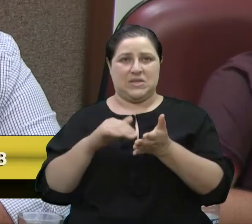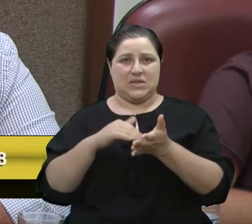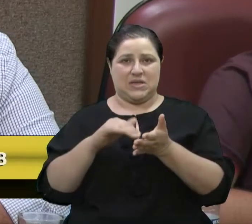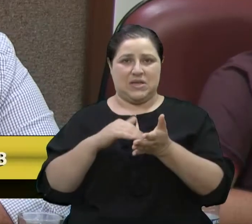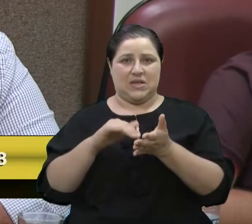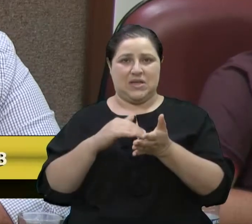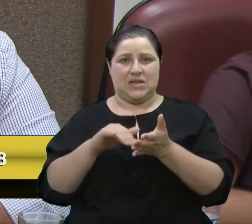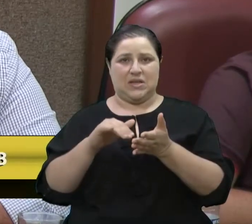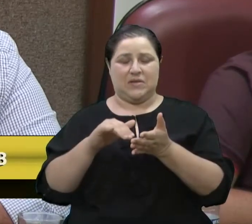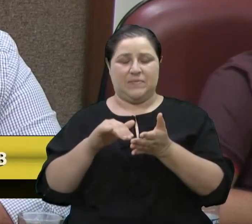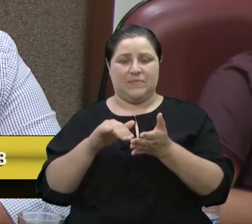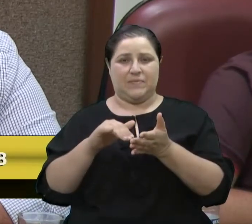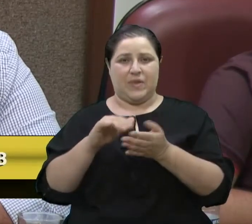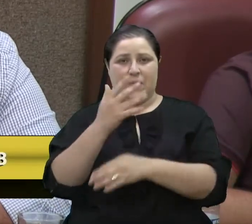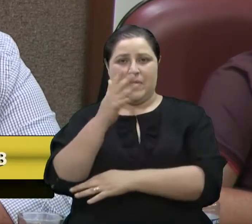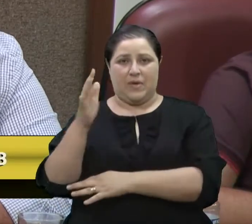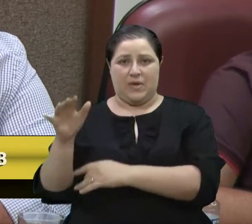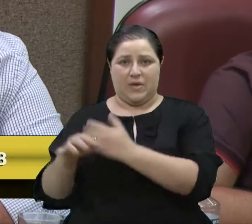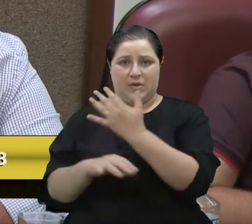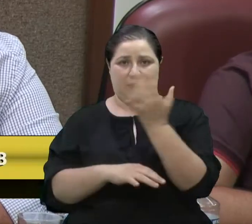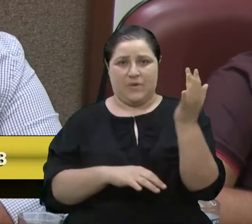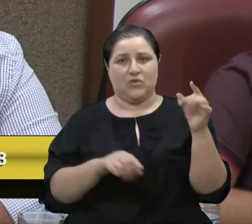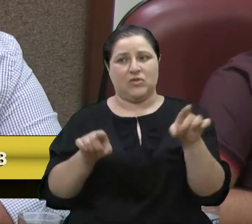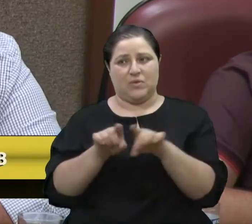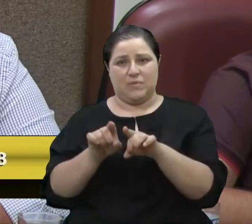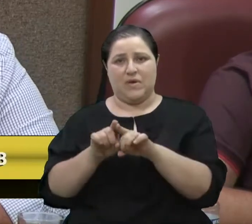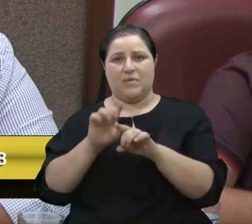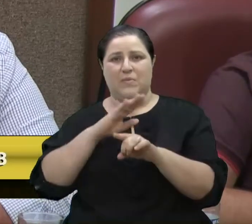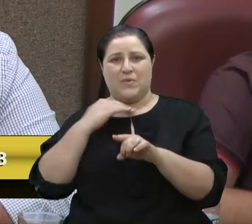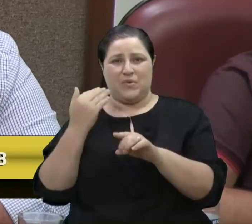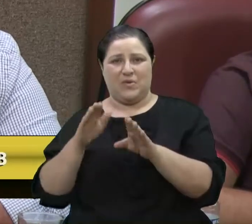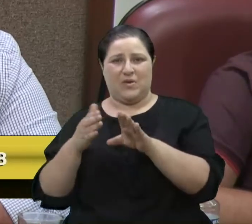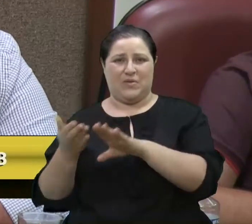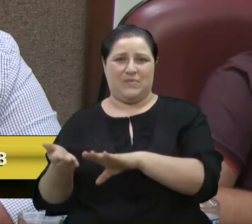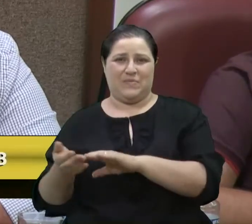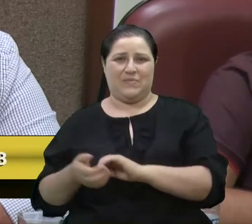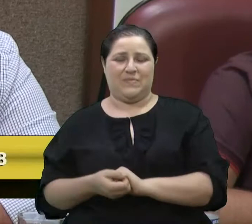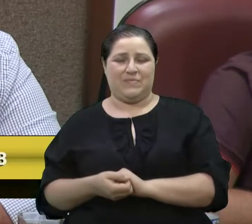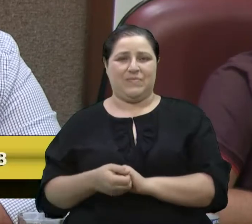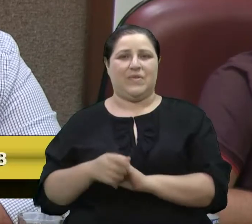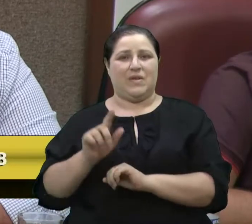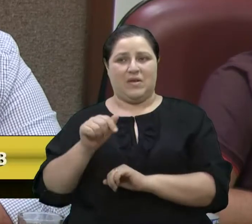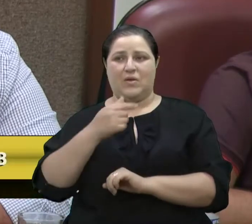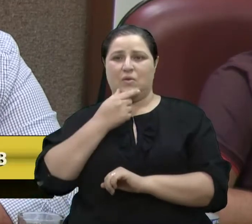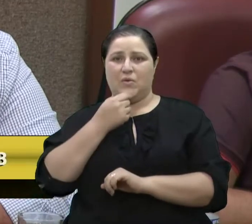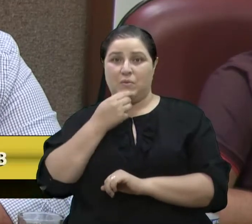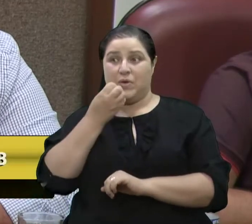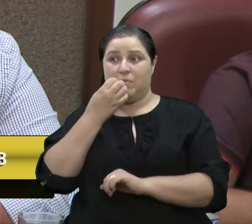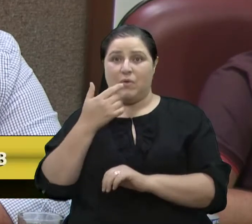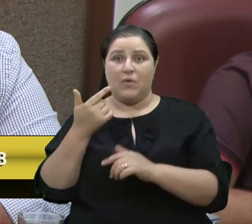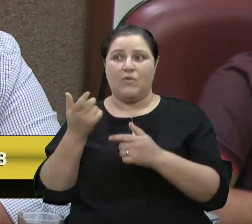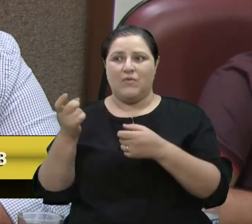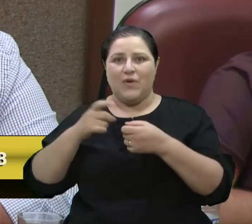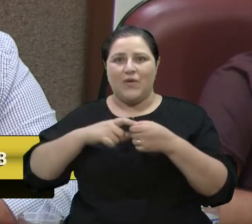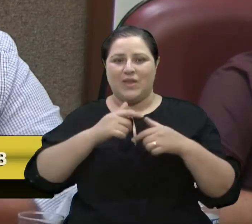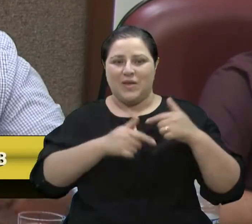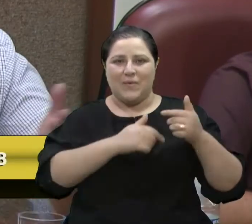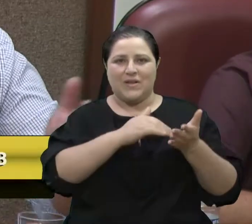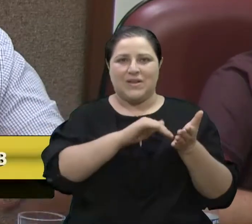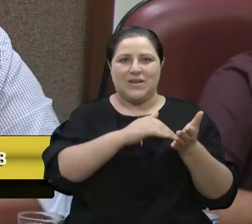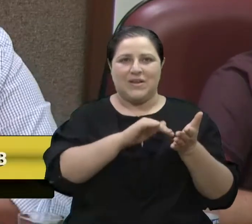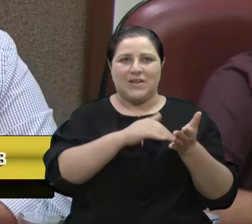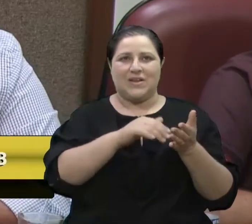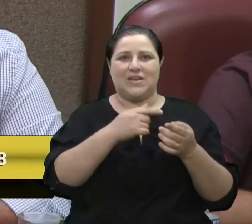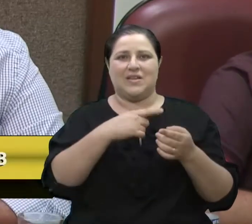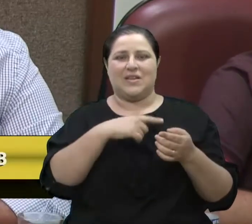foi um, foi um ganho para a Secretaria, quando retornou à Secretaria agora, né? Foi perdido